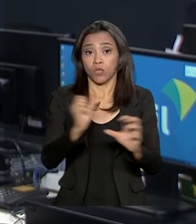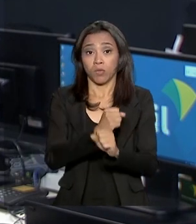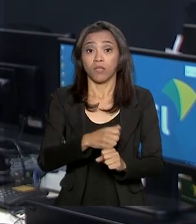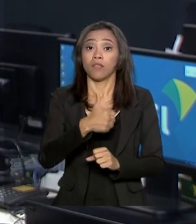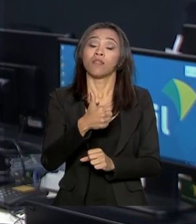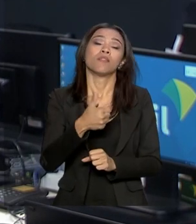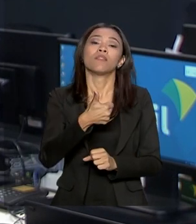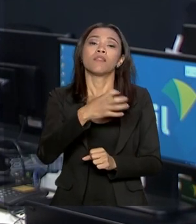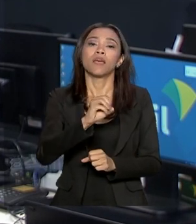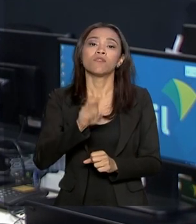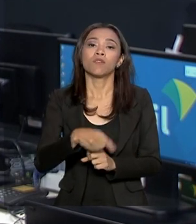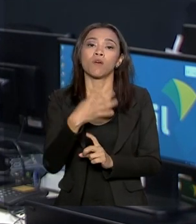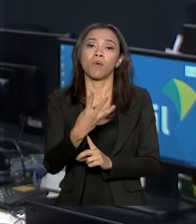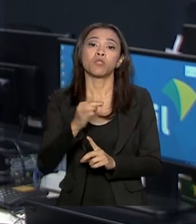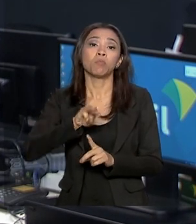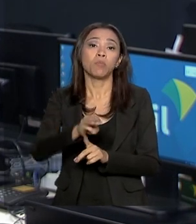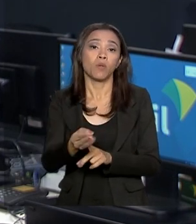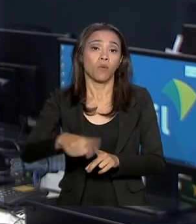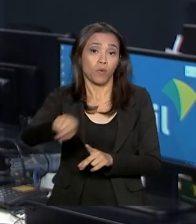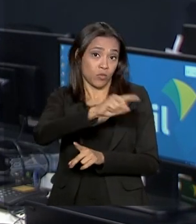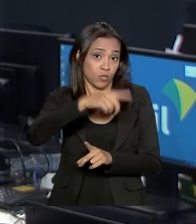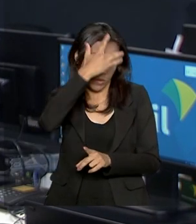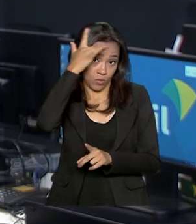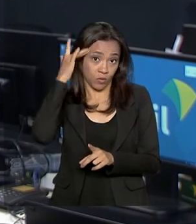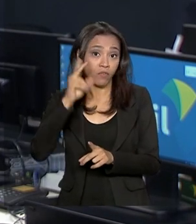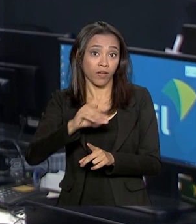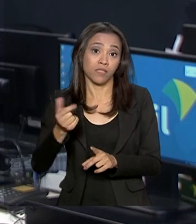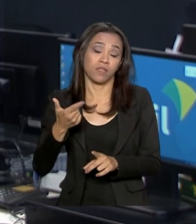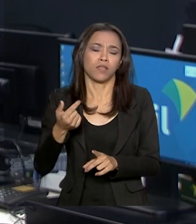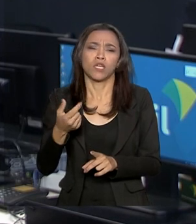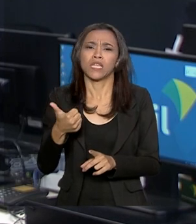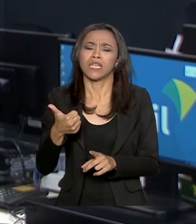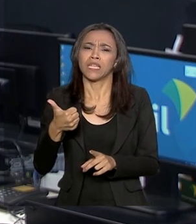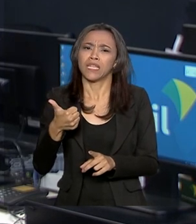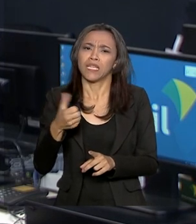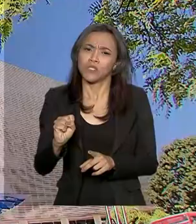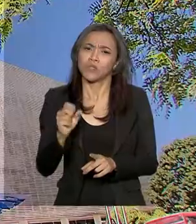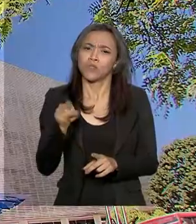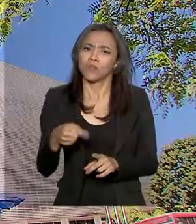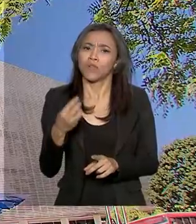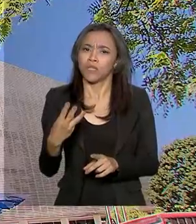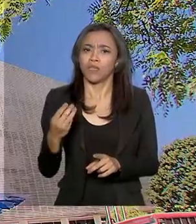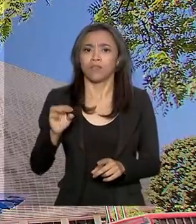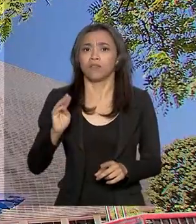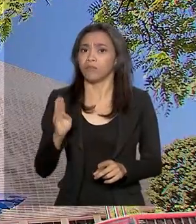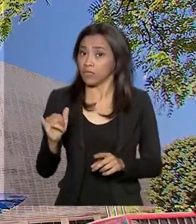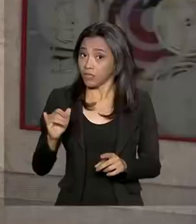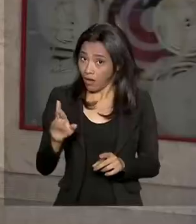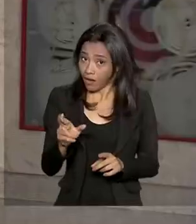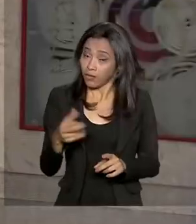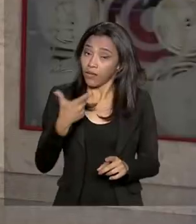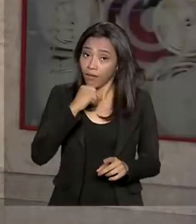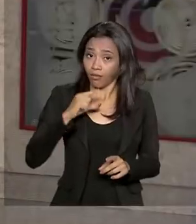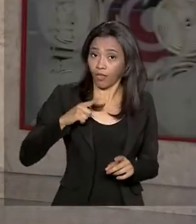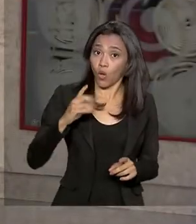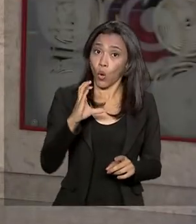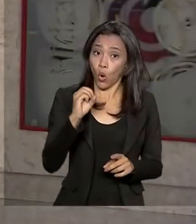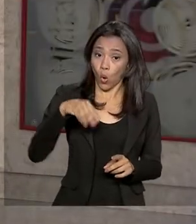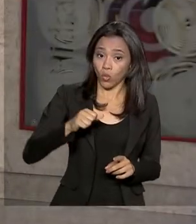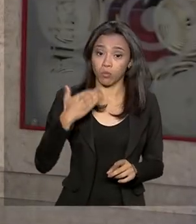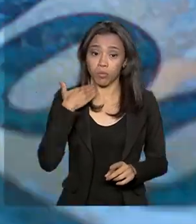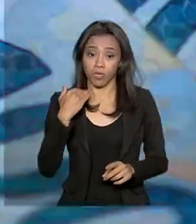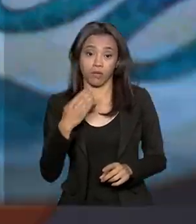,4 milhões de trabalhadores serão beneficiados com 18,3 bilhões de reais. Quem tem conta na Caixa e no Banco do Brasil